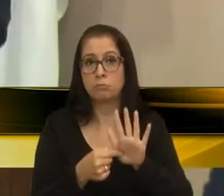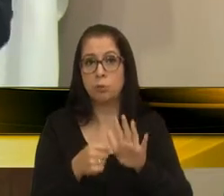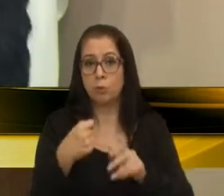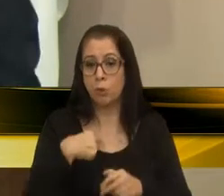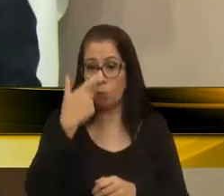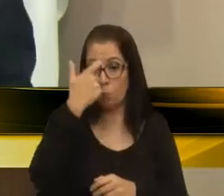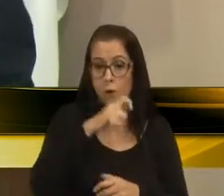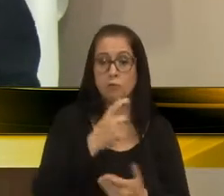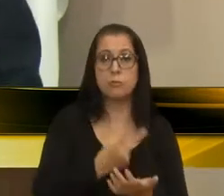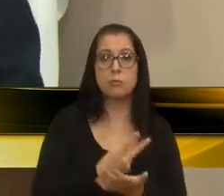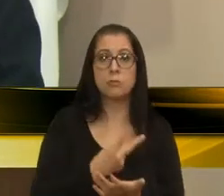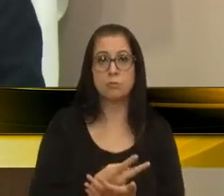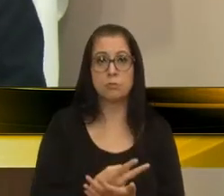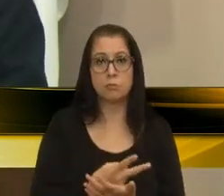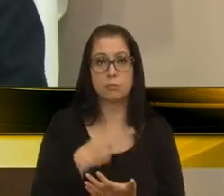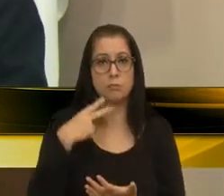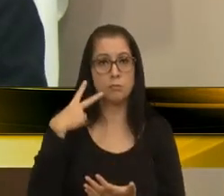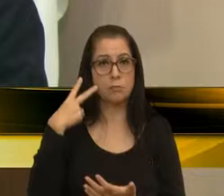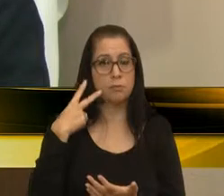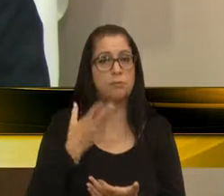eu acho que está errado, vereador,